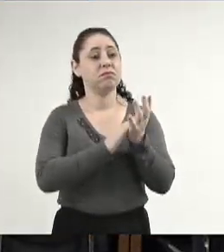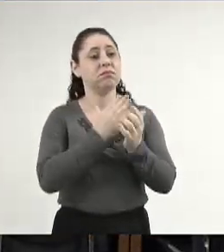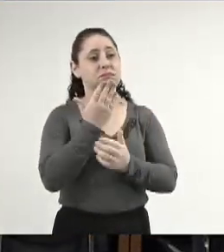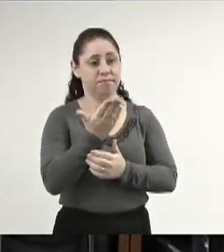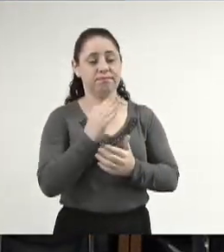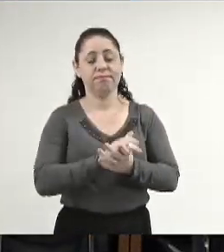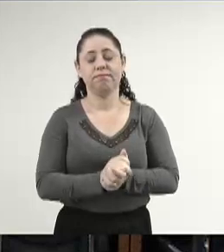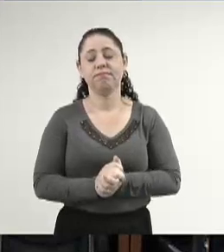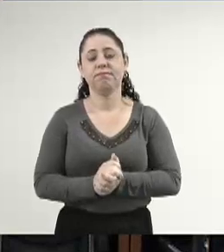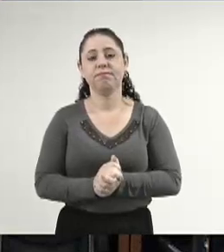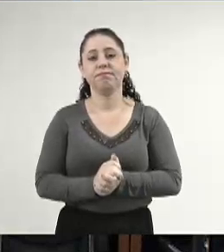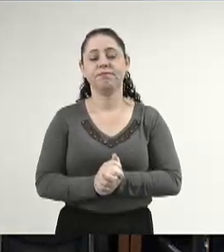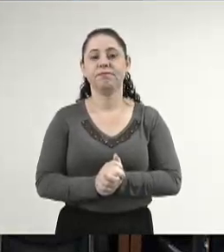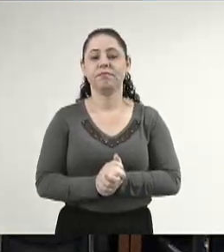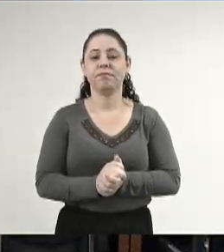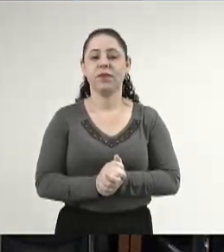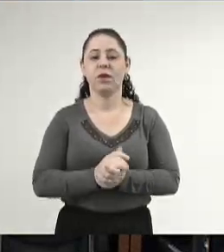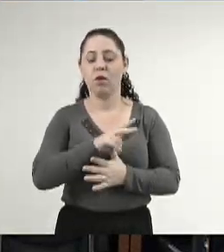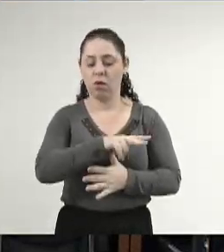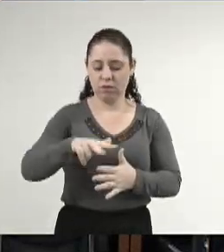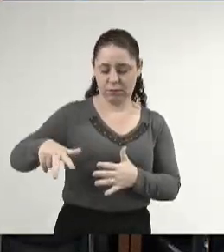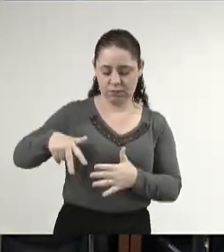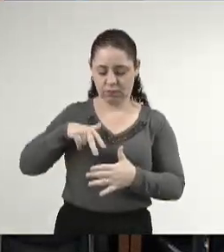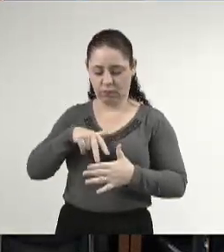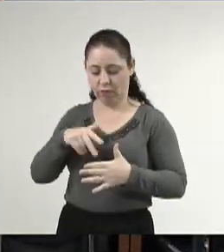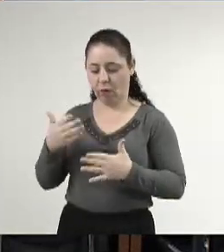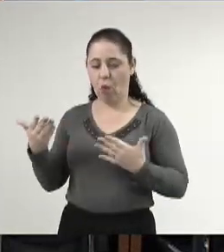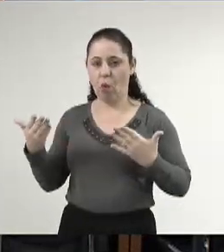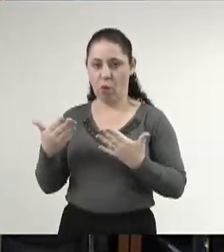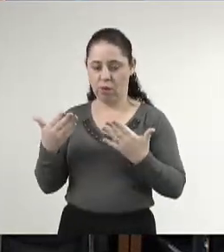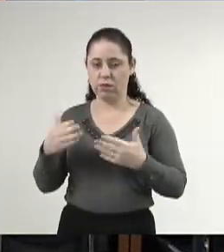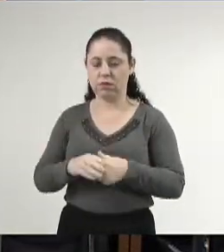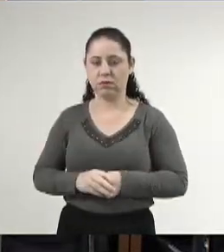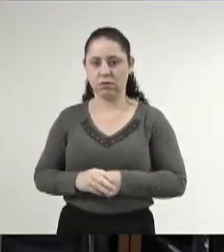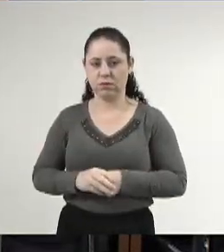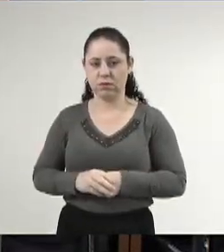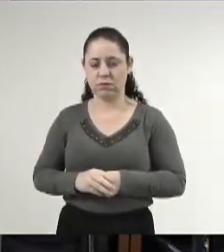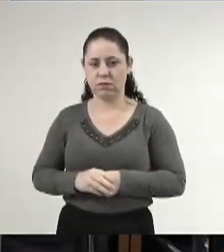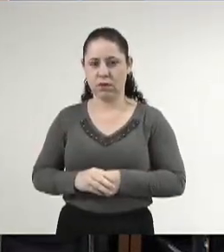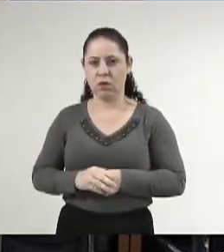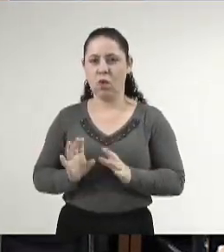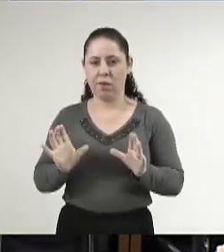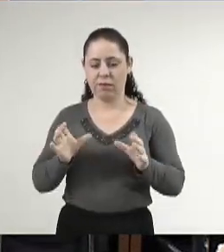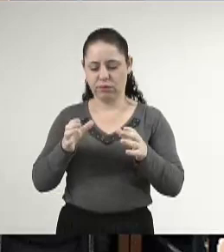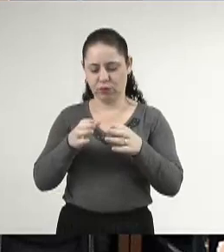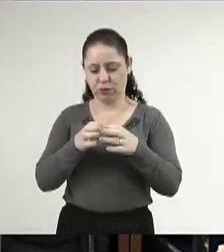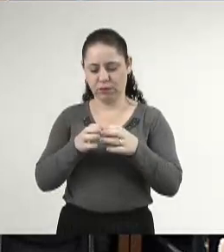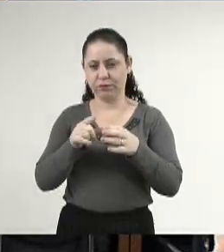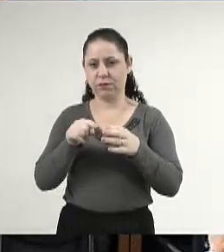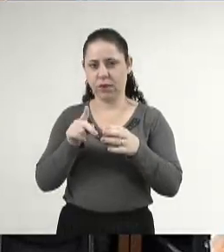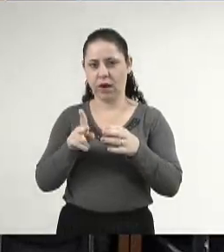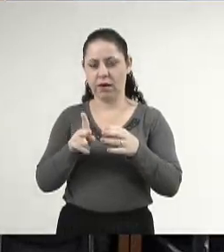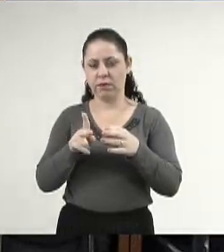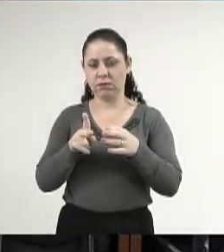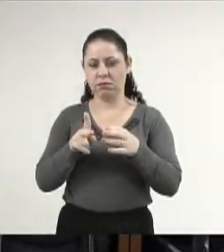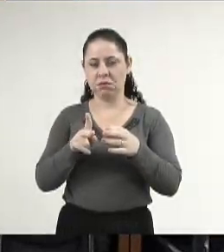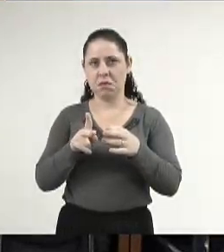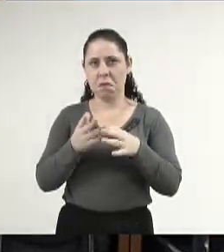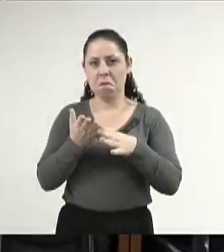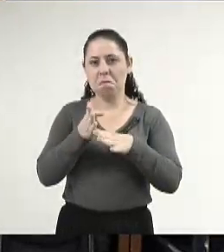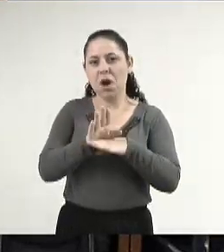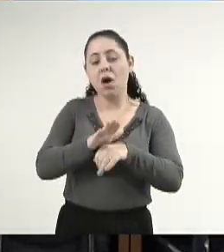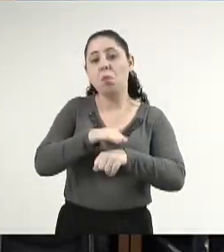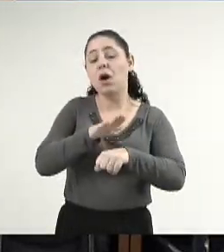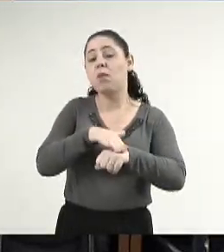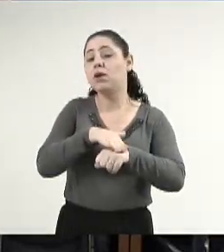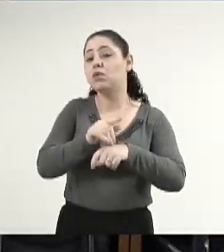Exª, que vem à tribuna hoje prestigiar um segmento dos que mais contribuem